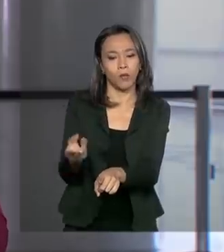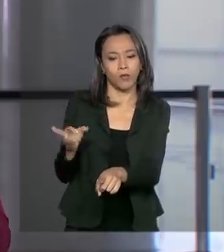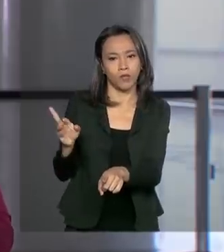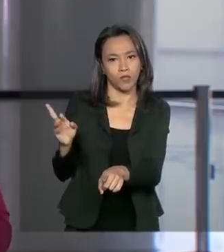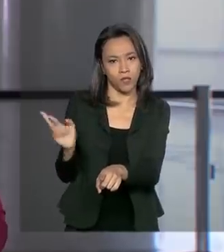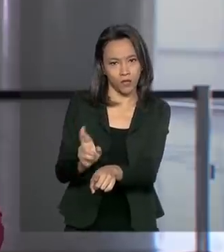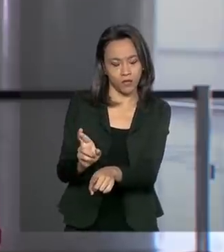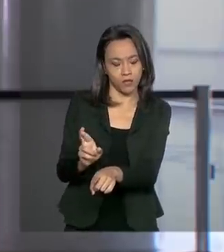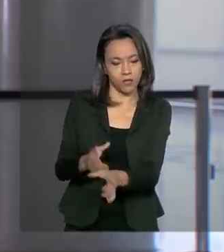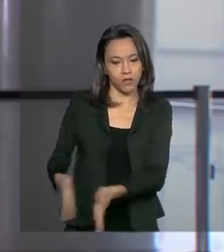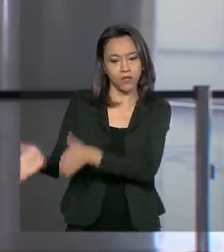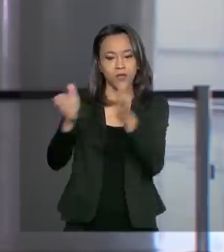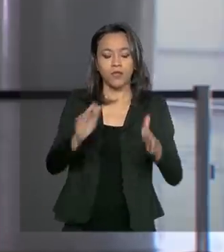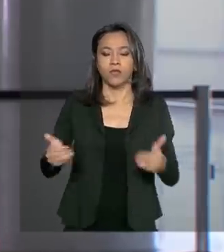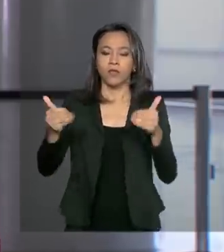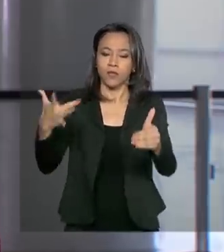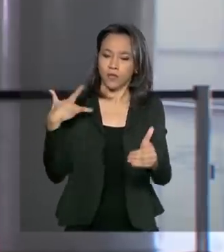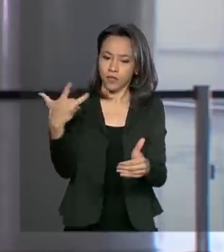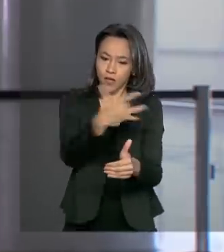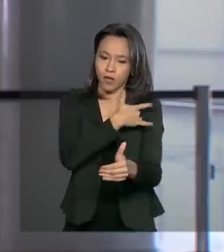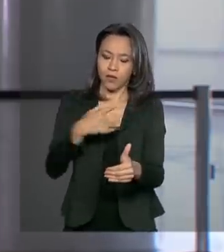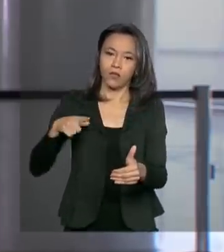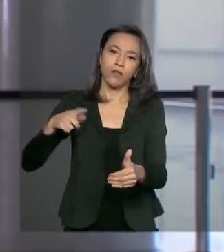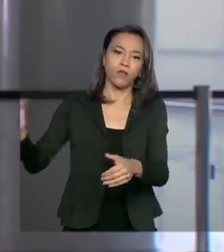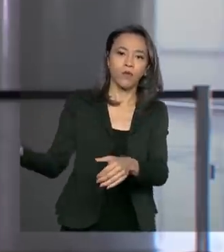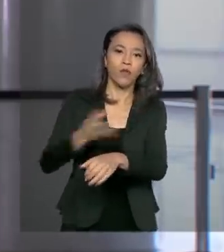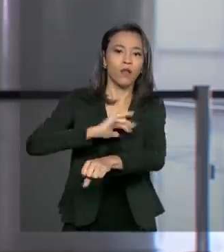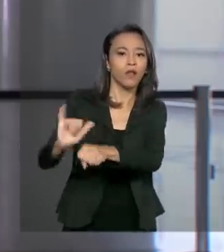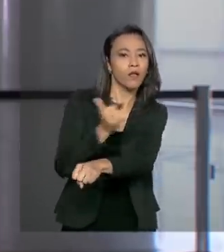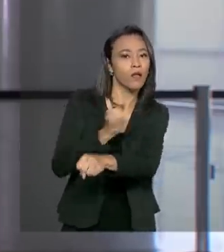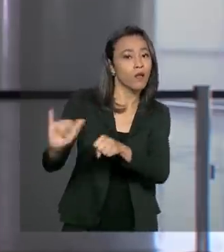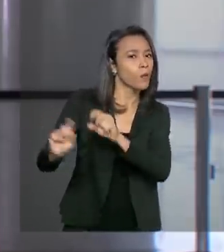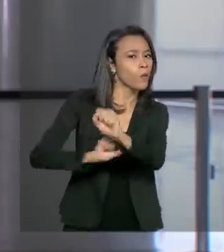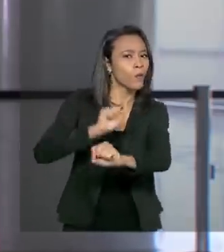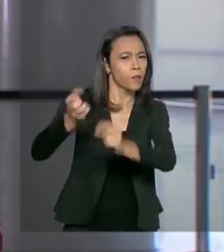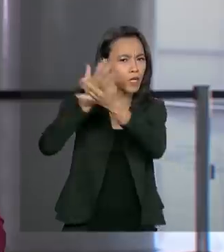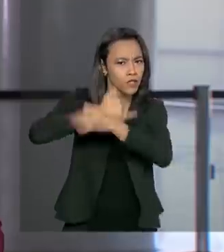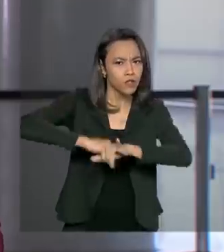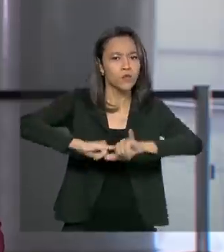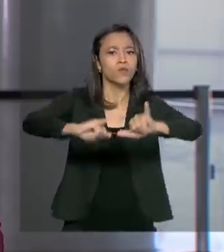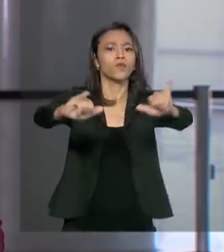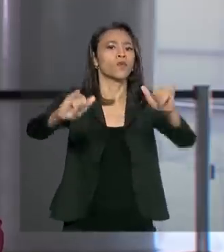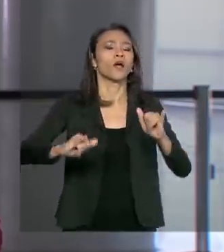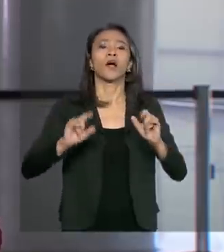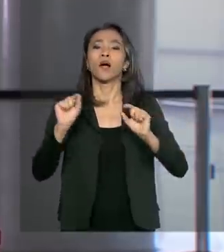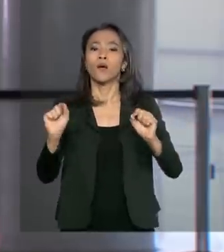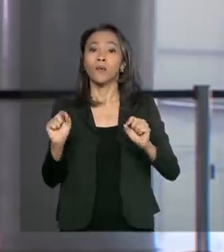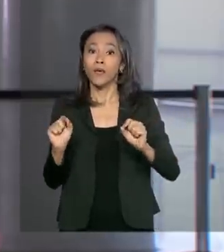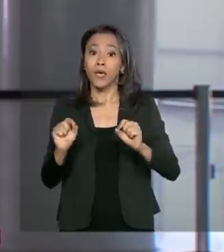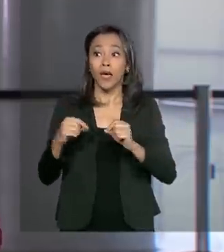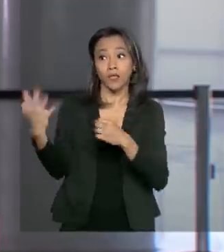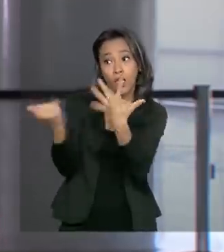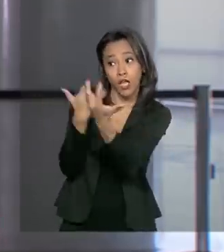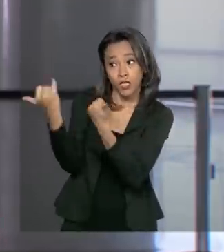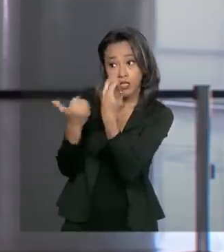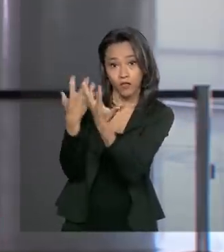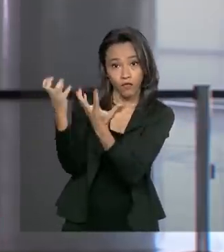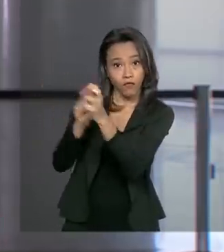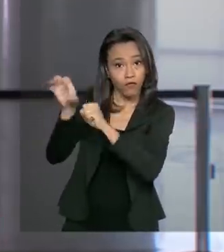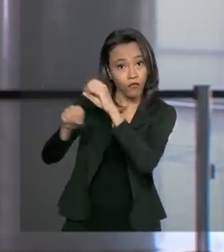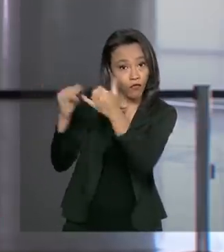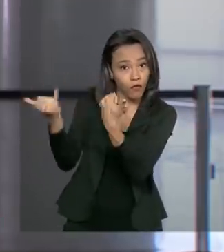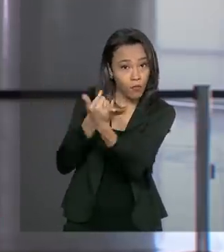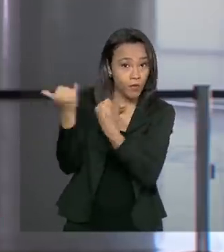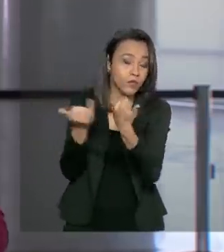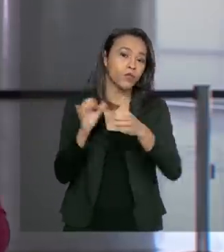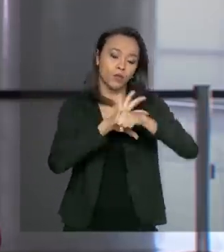E olha, o Ministério da Saúde adotou uma nova metodologia para a divulgação dos boletins com os dados do novo coronavírus. Agora vão ser duas